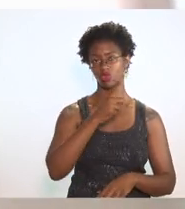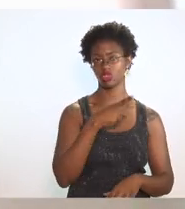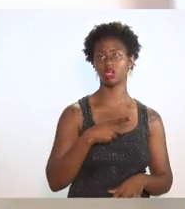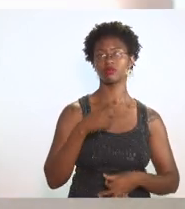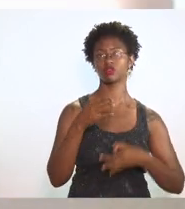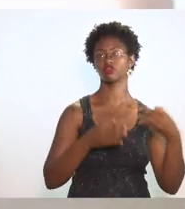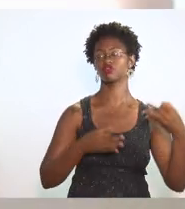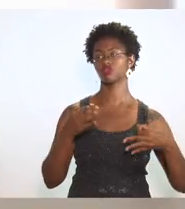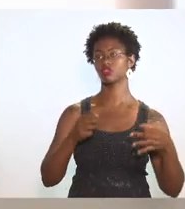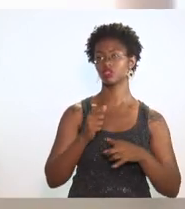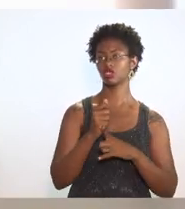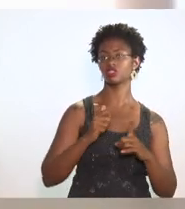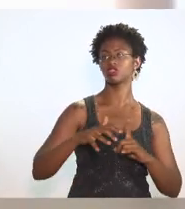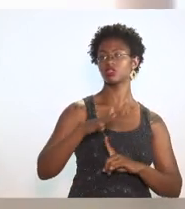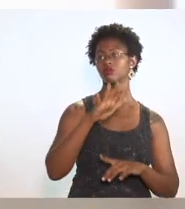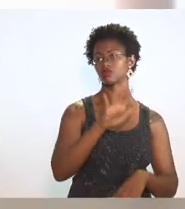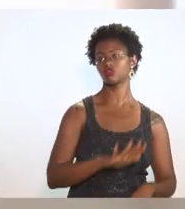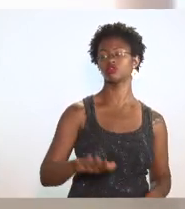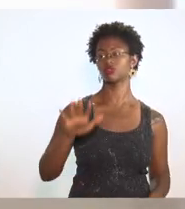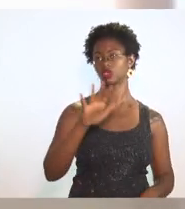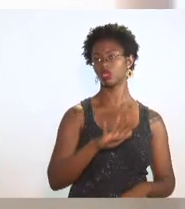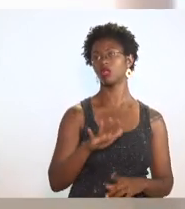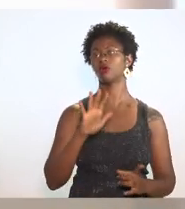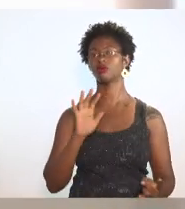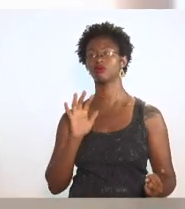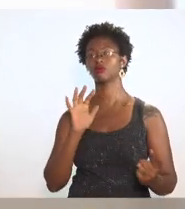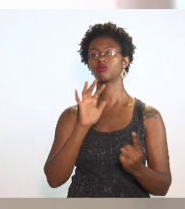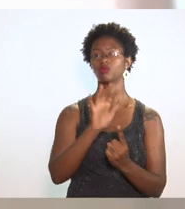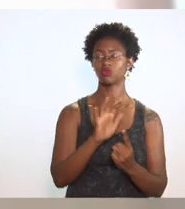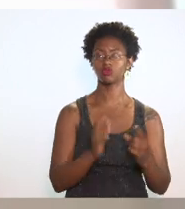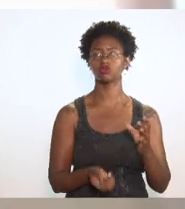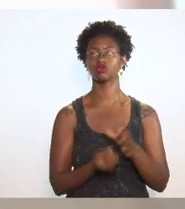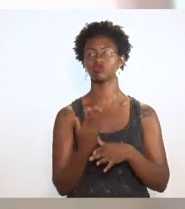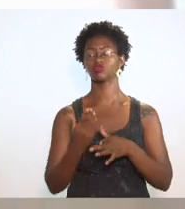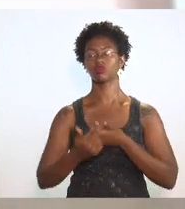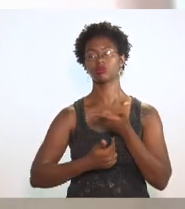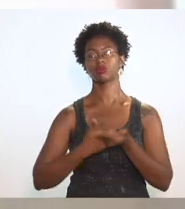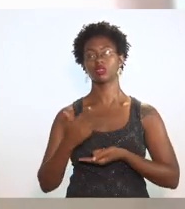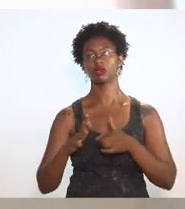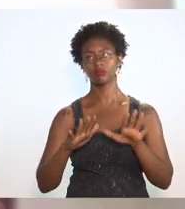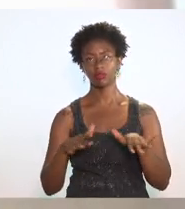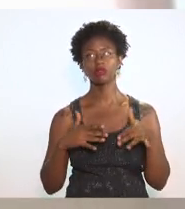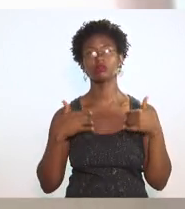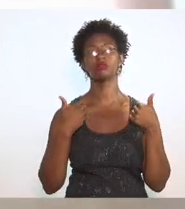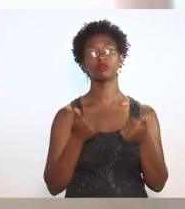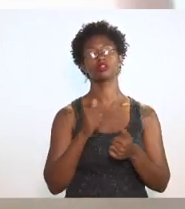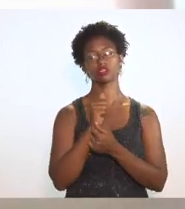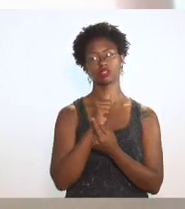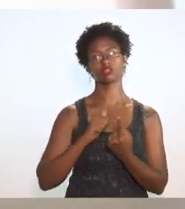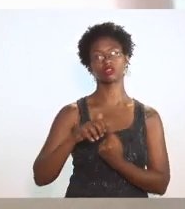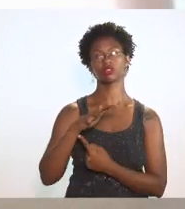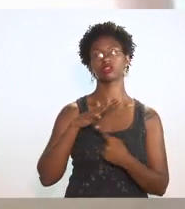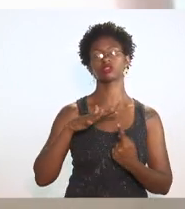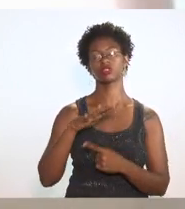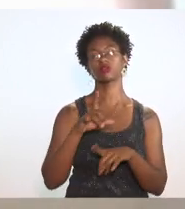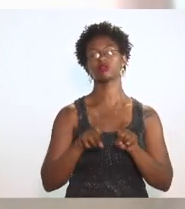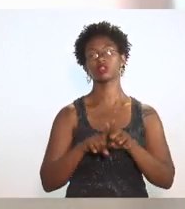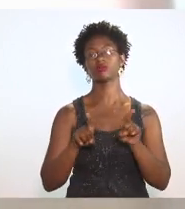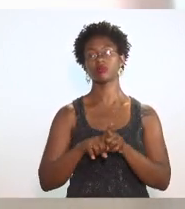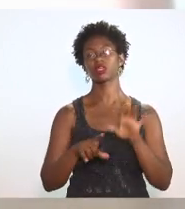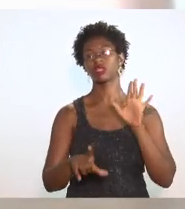um todo. São impactos econômicos, impactos de geração de emprego, melhoria da condição social e os impactos da lei de